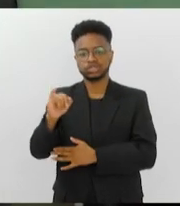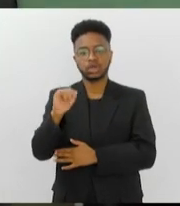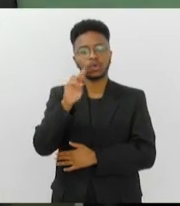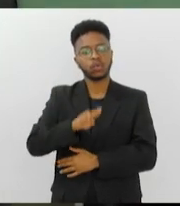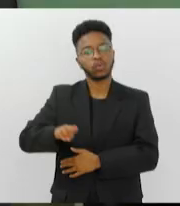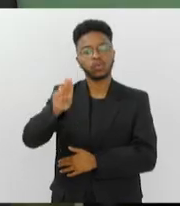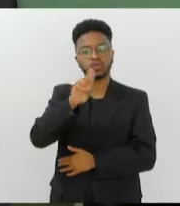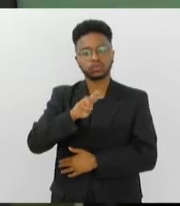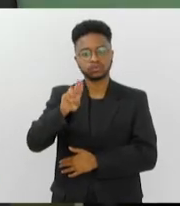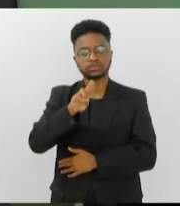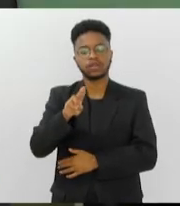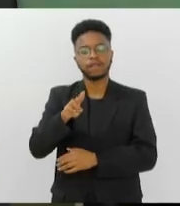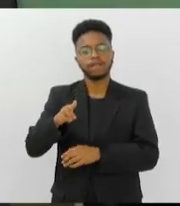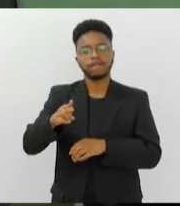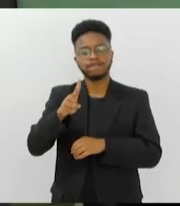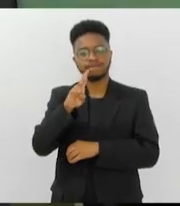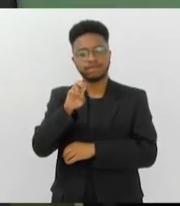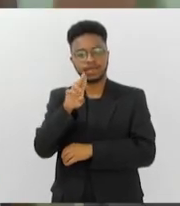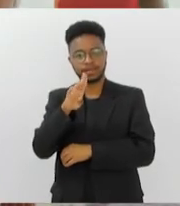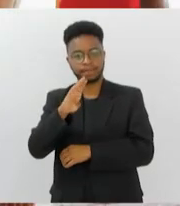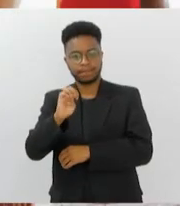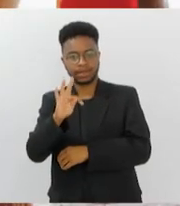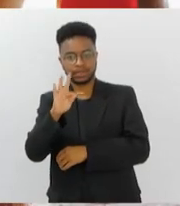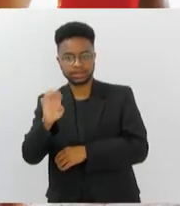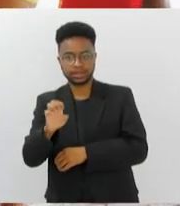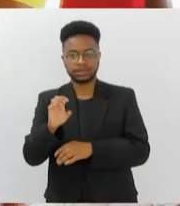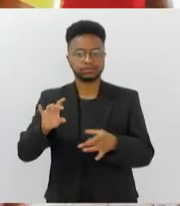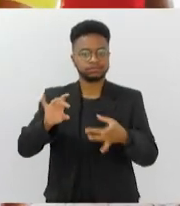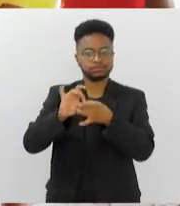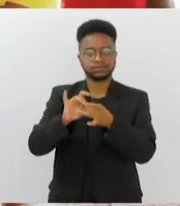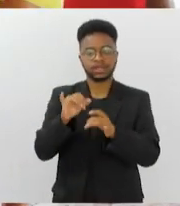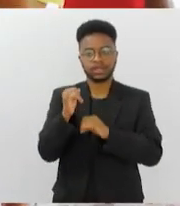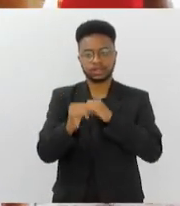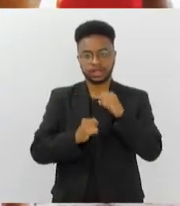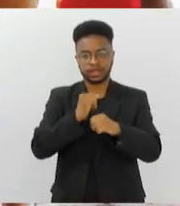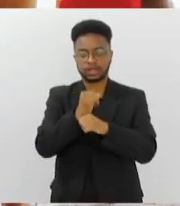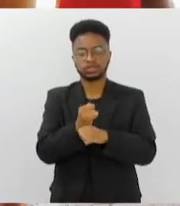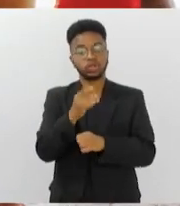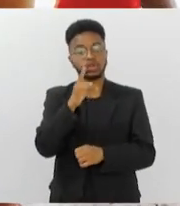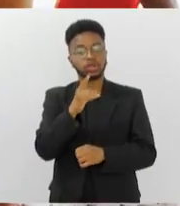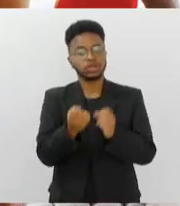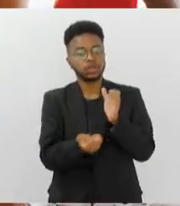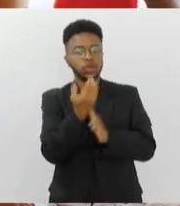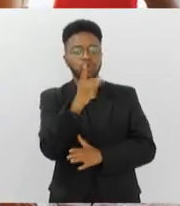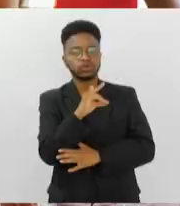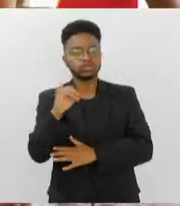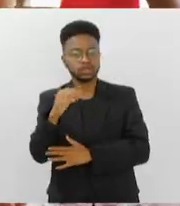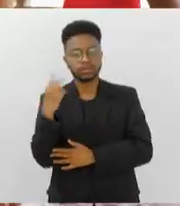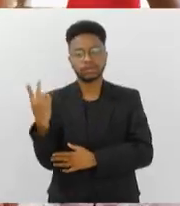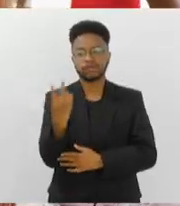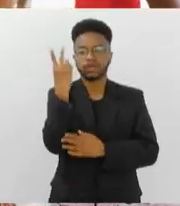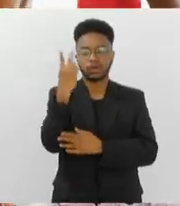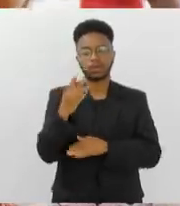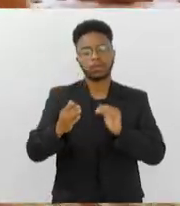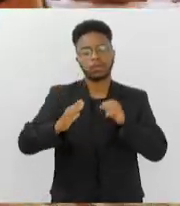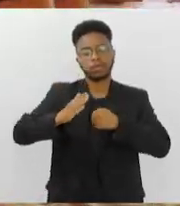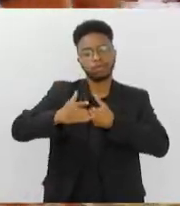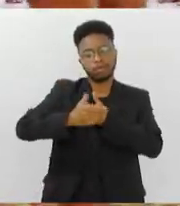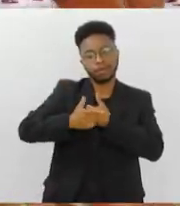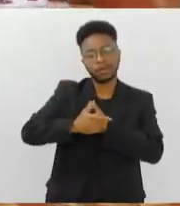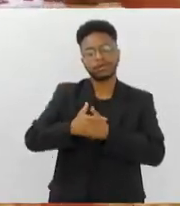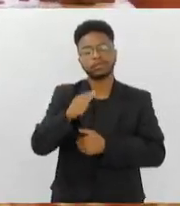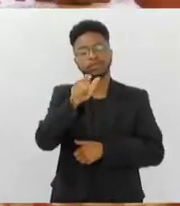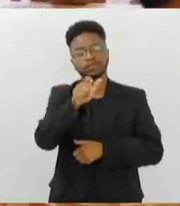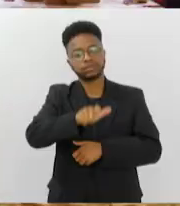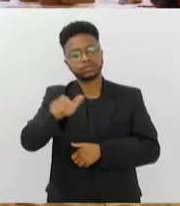do uso de verbetes na internet. O dia foi criado para reconhecer e valorizar o papel significativo dessas mulheres para suas